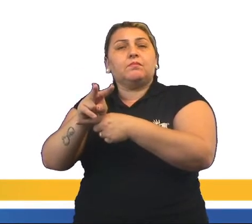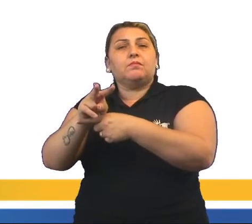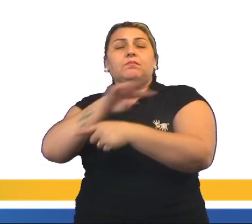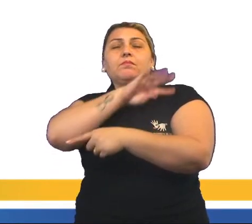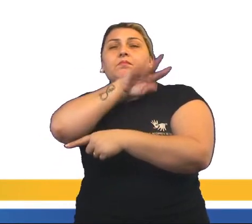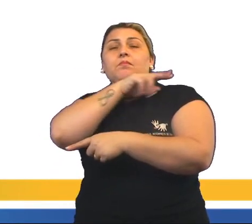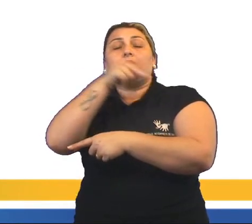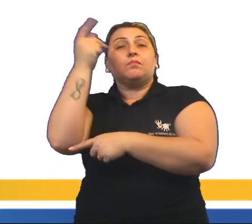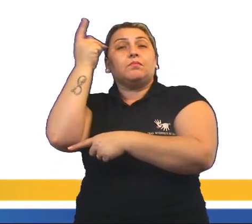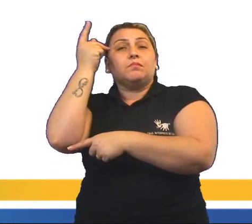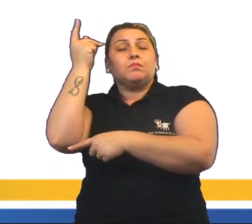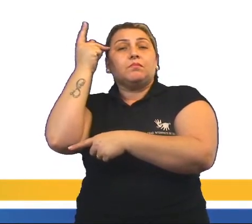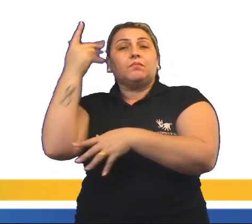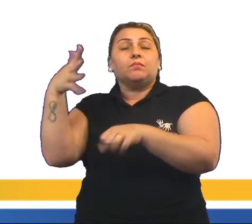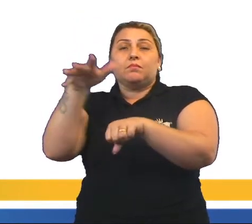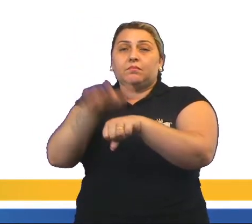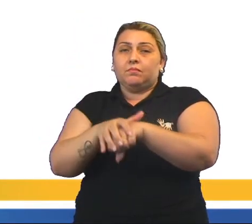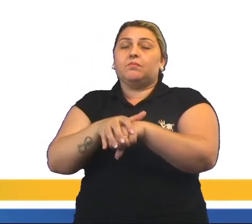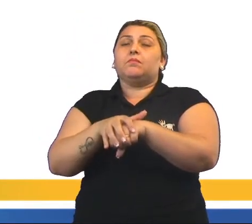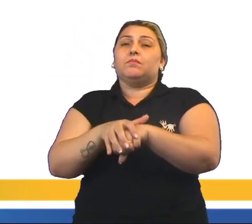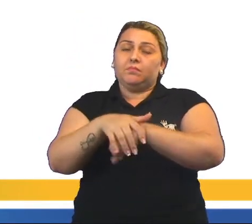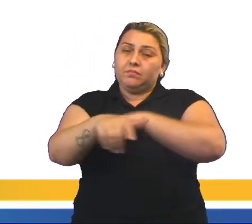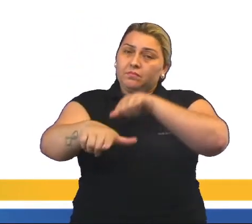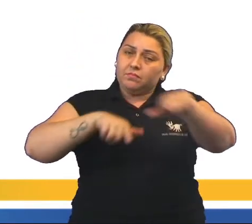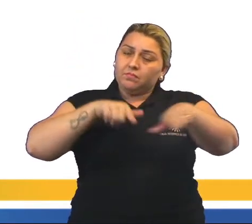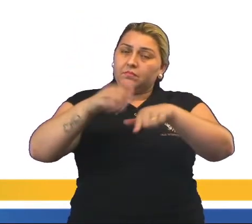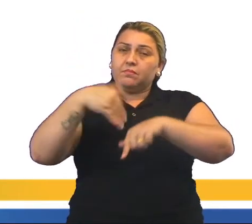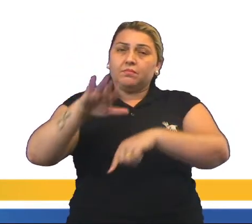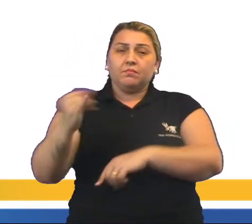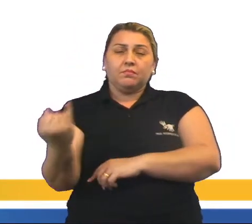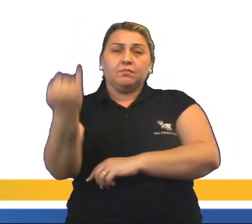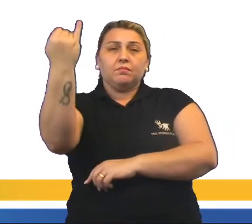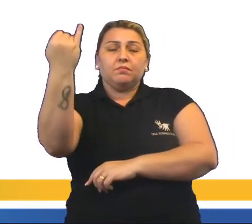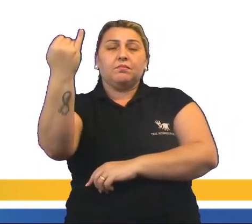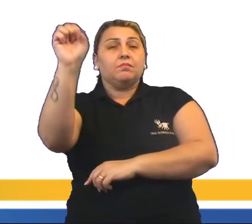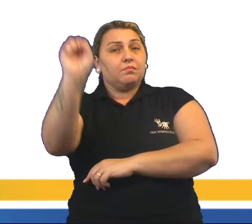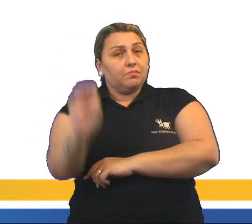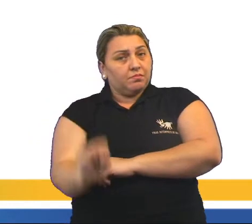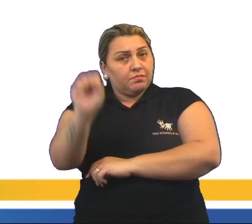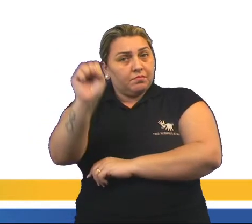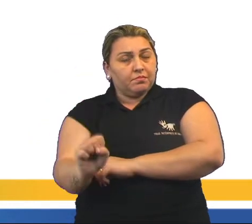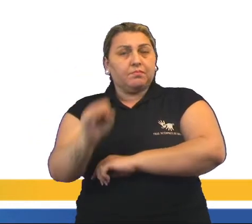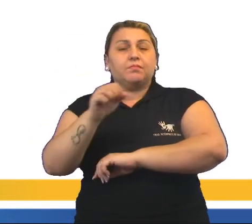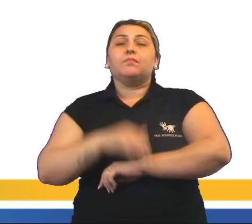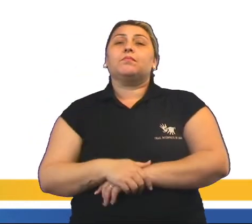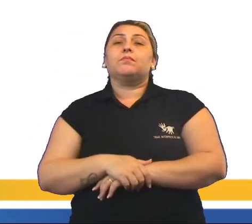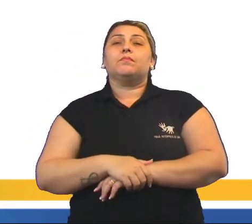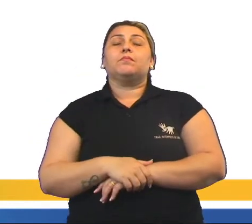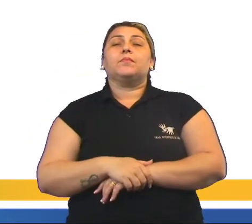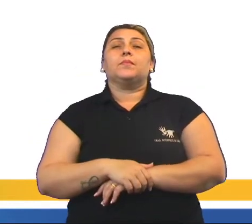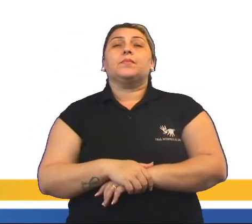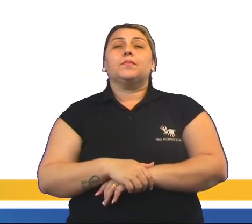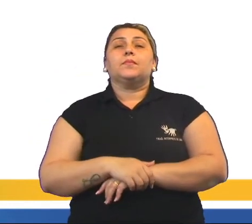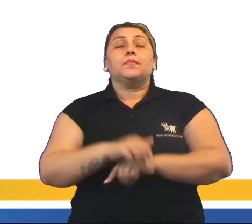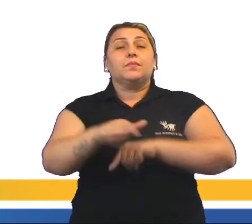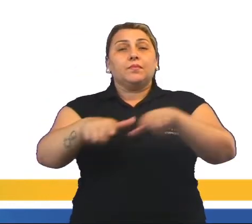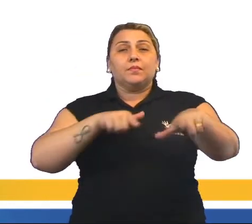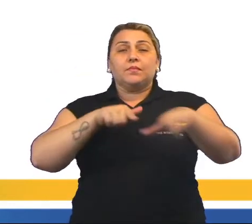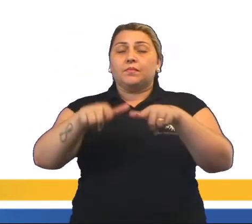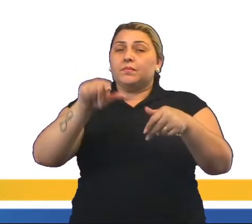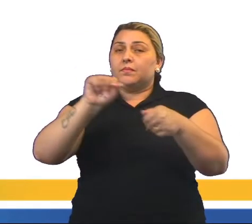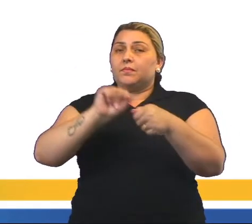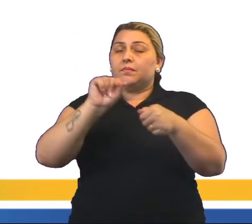todo o período colonial, a pecuária foi a atividade mais importante da região sul. Nas estâncias, o trabalho era